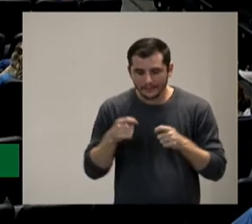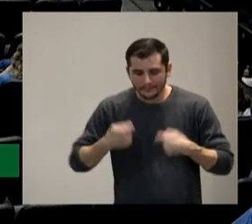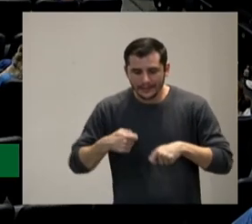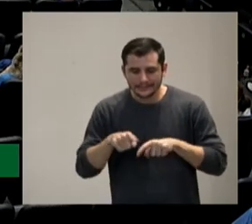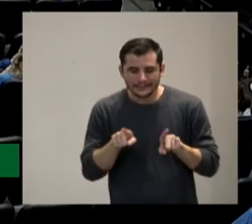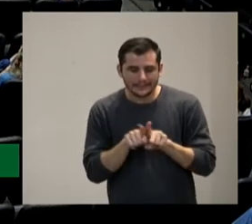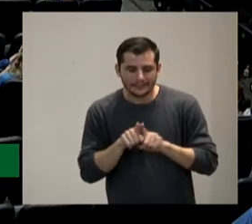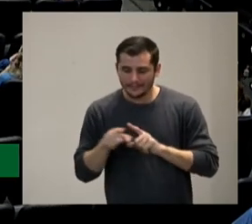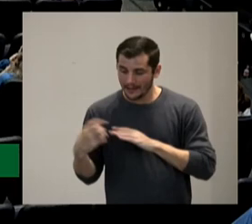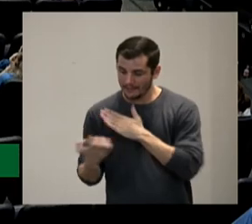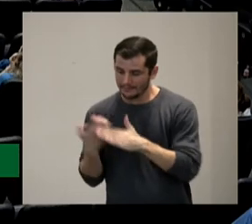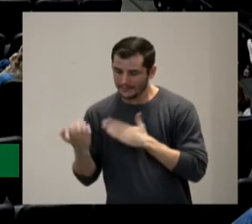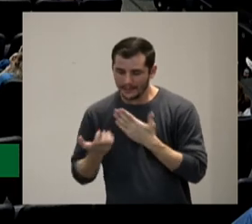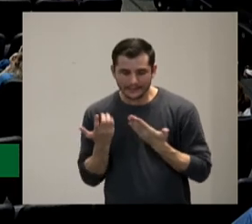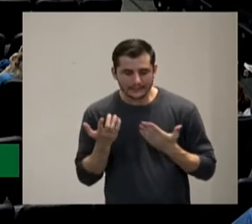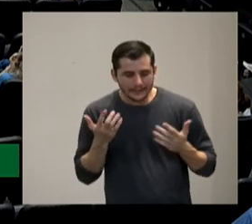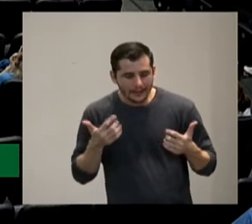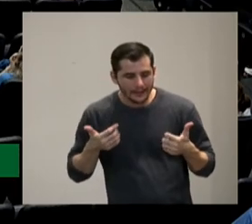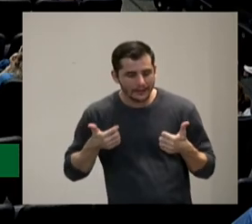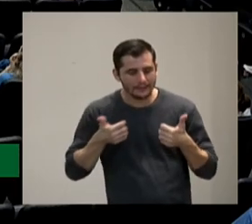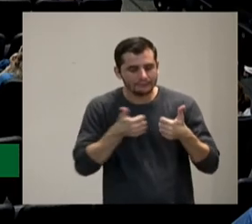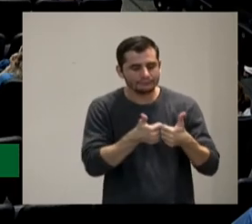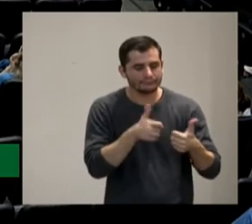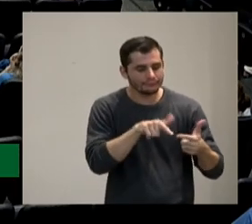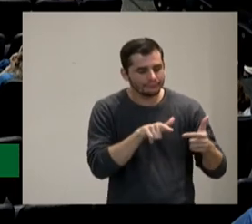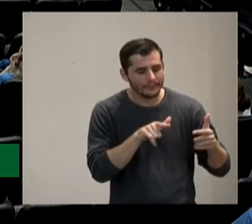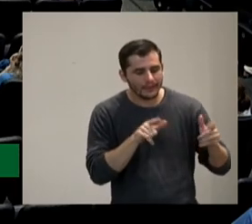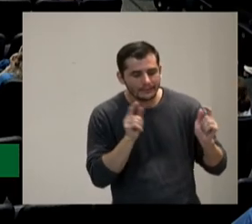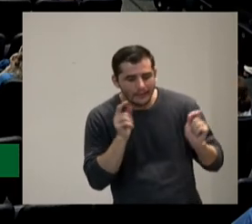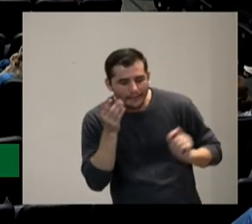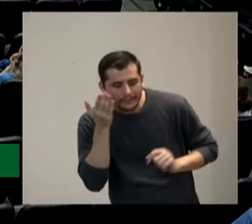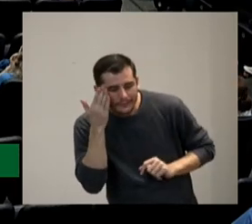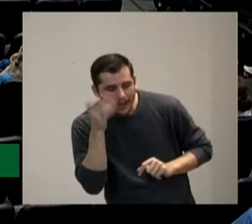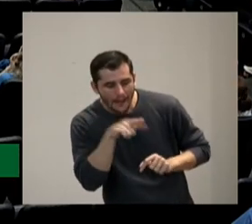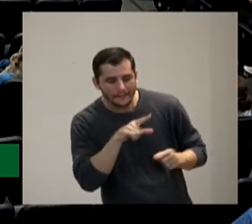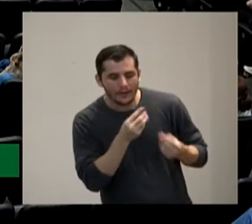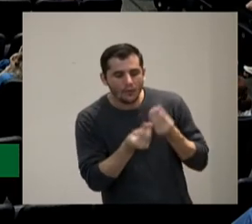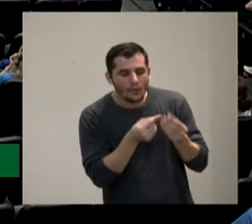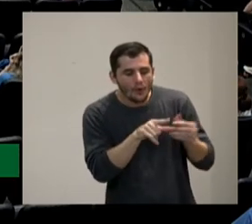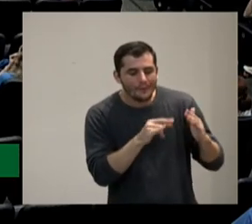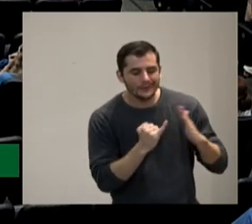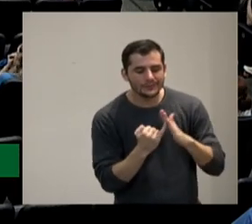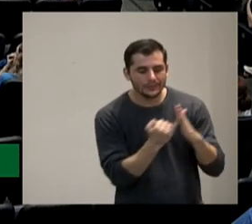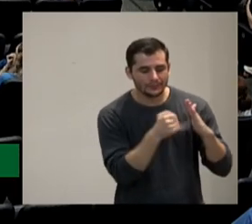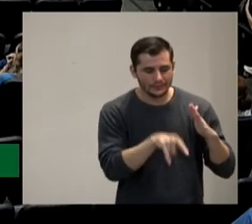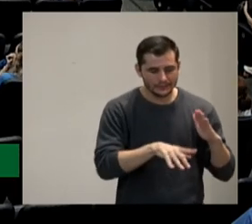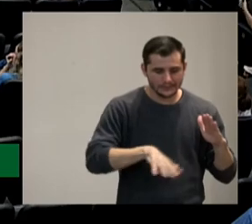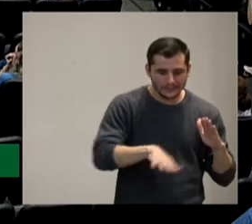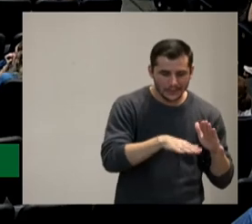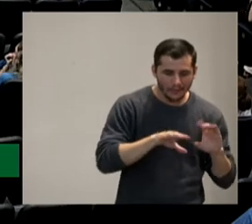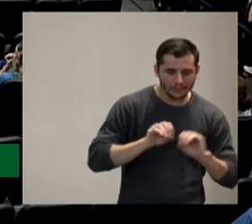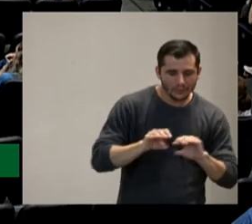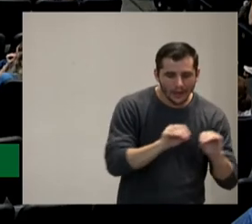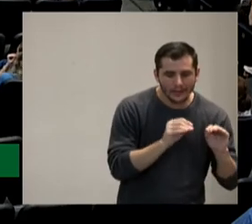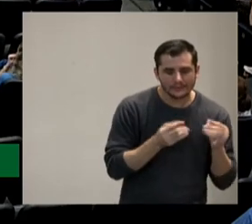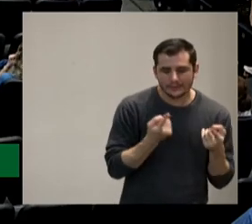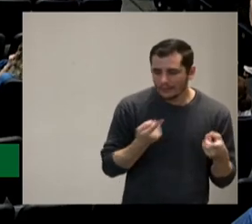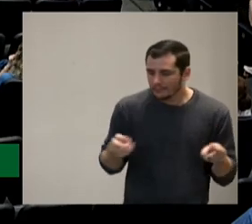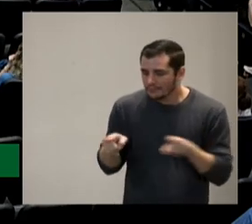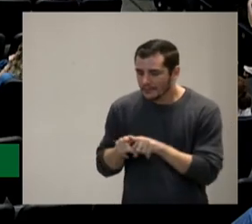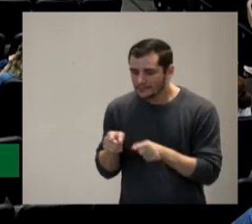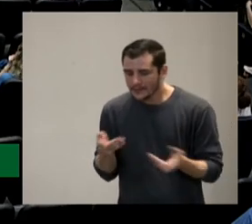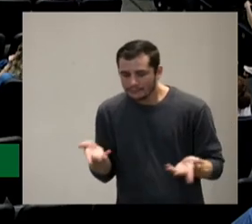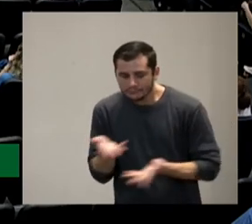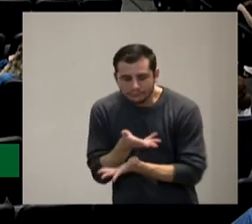contrário também é verdade façam isso montem o grupo que vocês tem ali de inclusão vai batendo umas